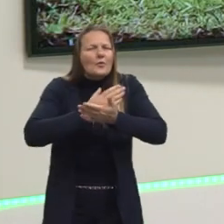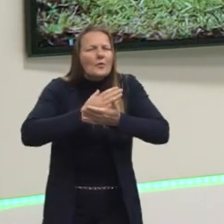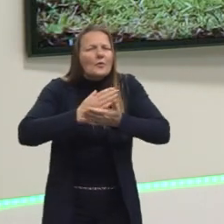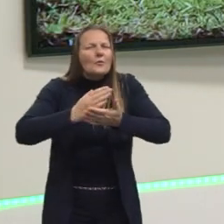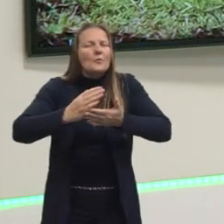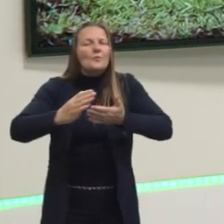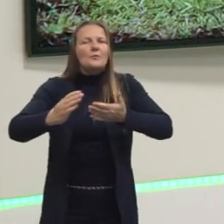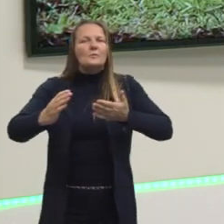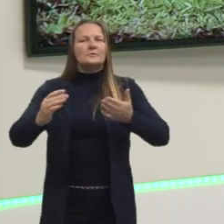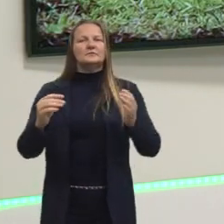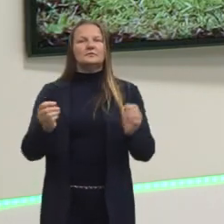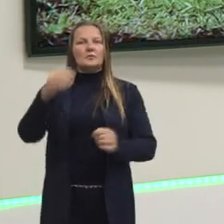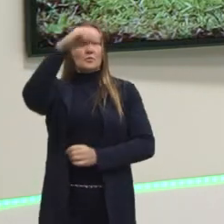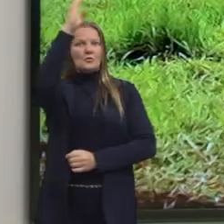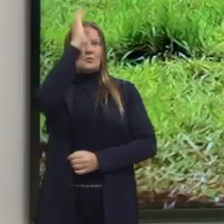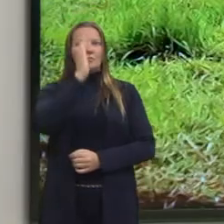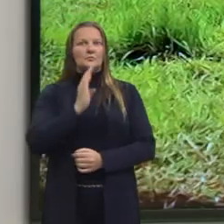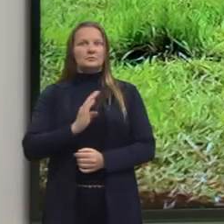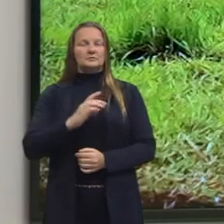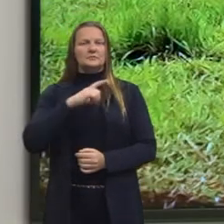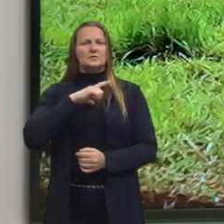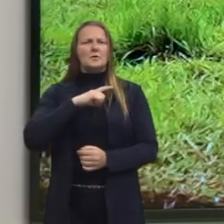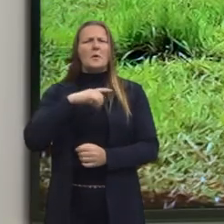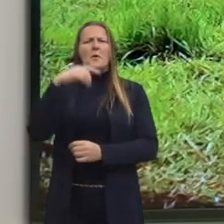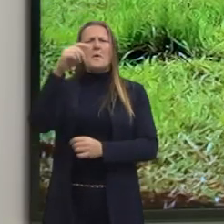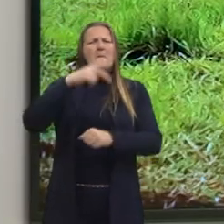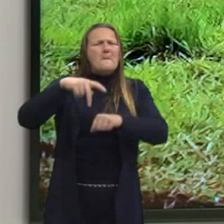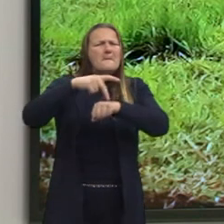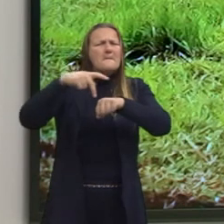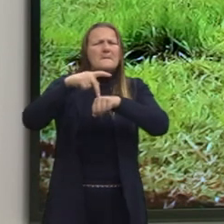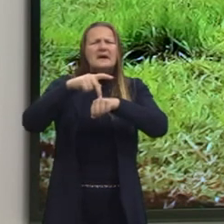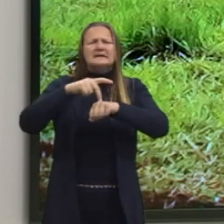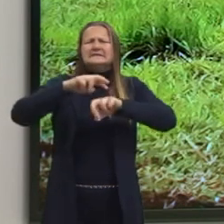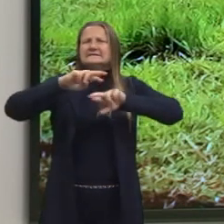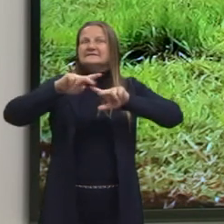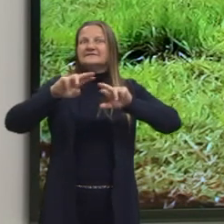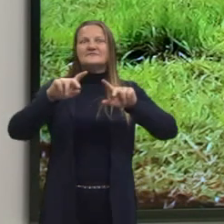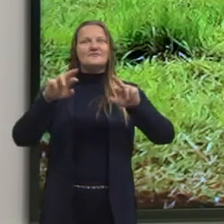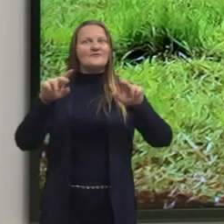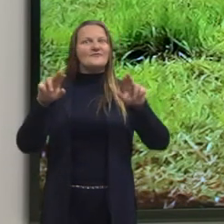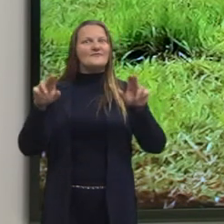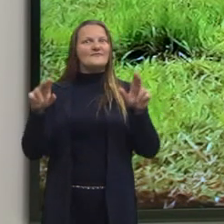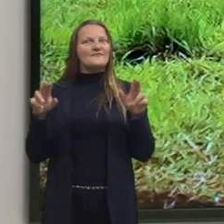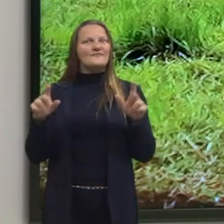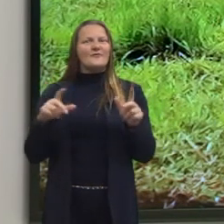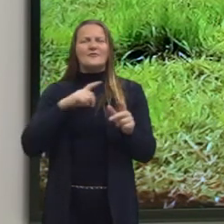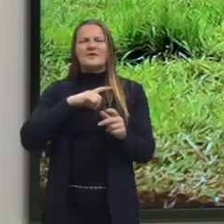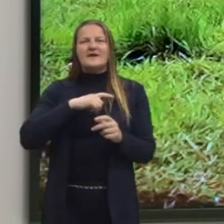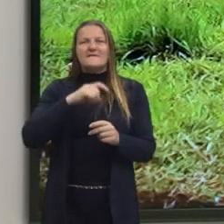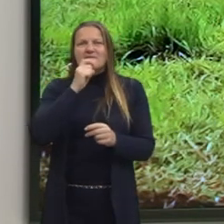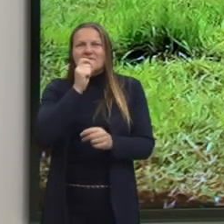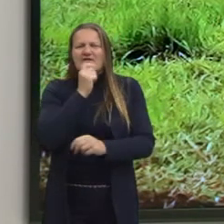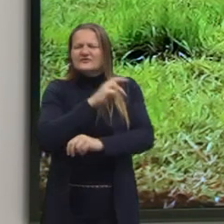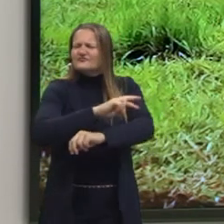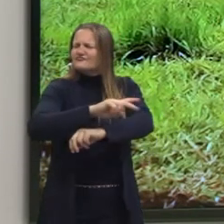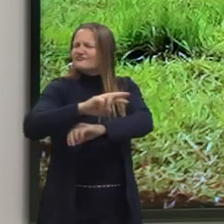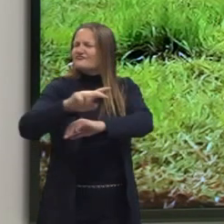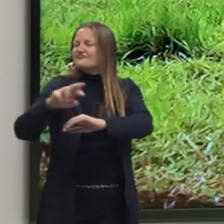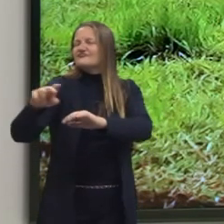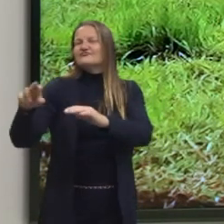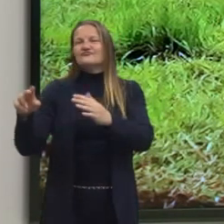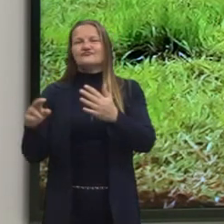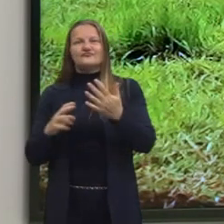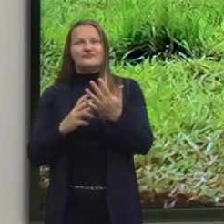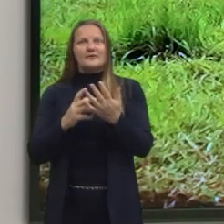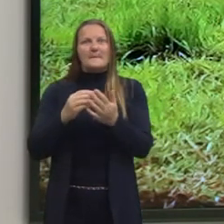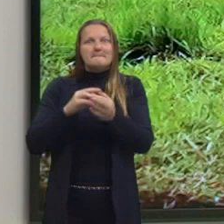Bom, o Brasil é um país rico em biodiversidade, né? Então, como eu estava falando anteriormente,